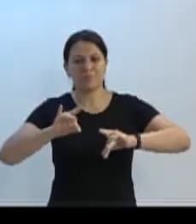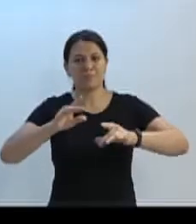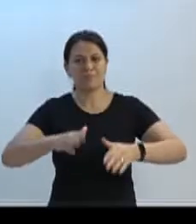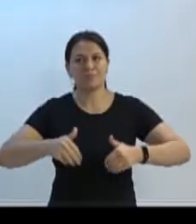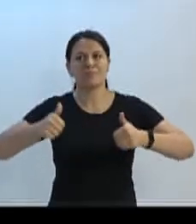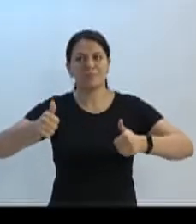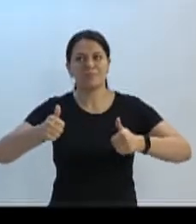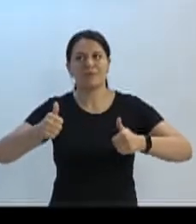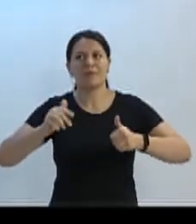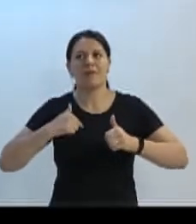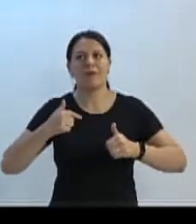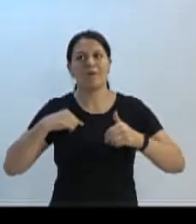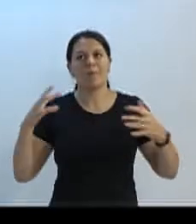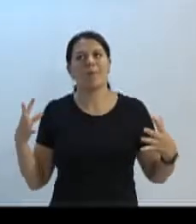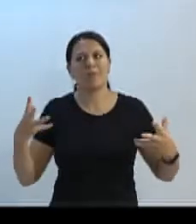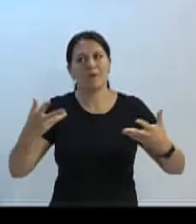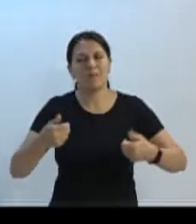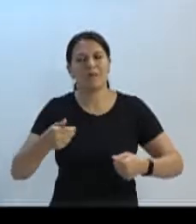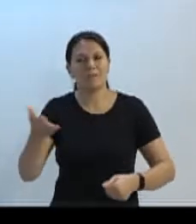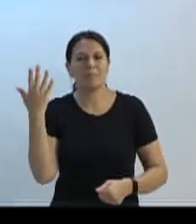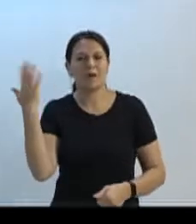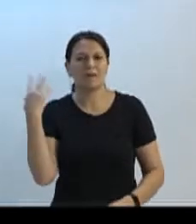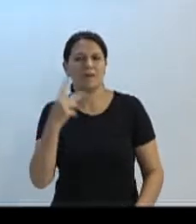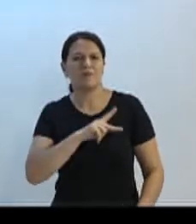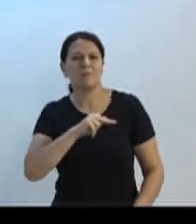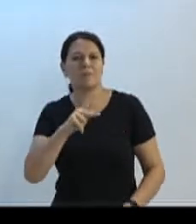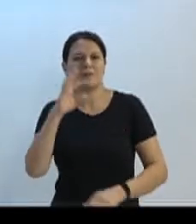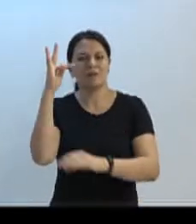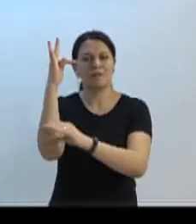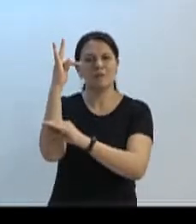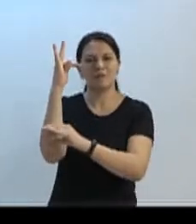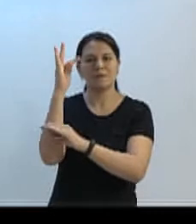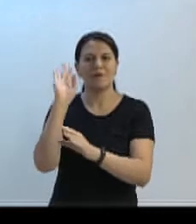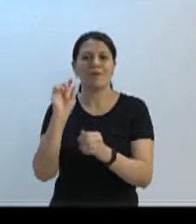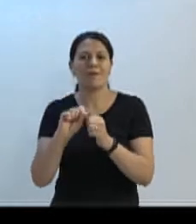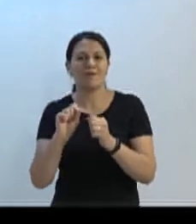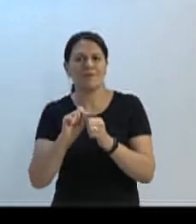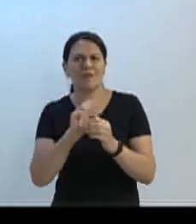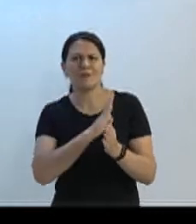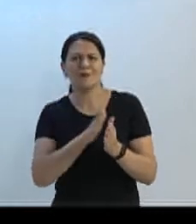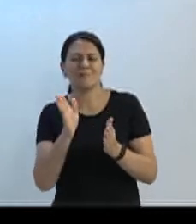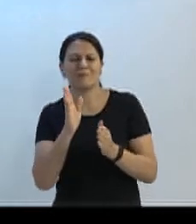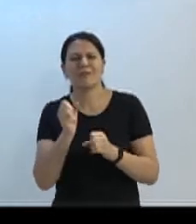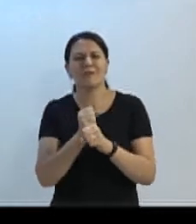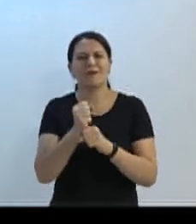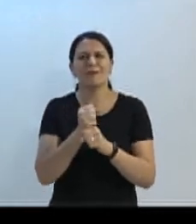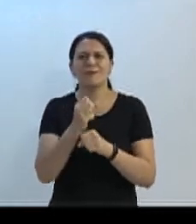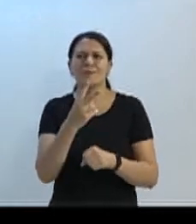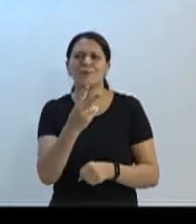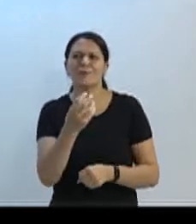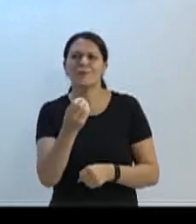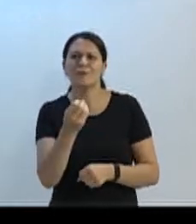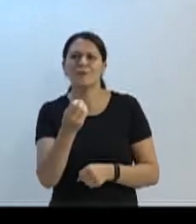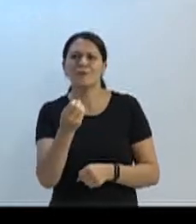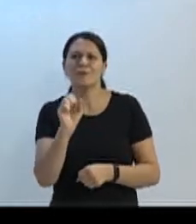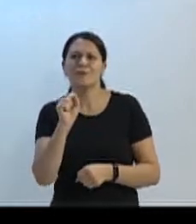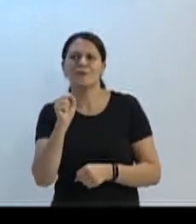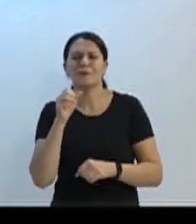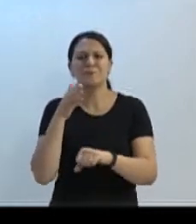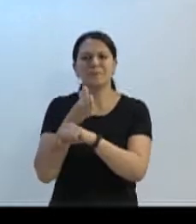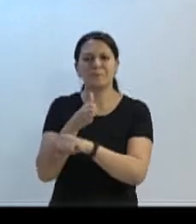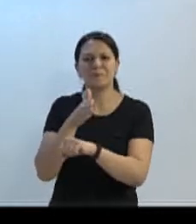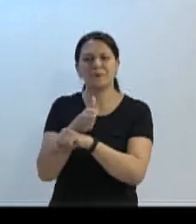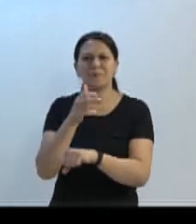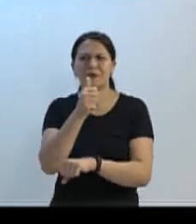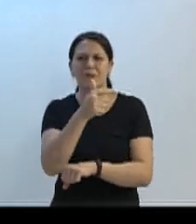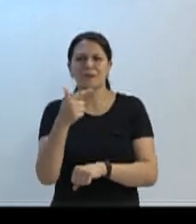na qualidade de presidente da Fundação Cultural, realizá-lo algumas vezes. Isso é uma foto de 2008, quando eu participei, há